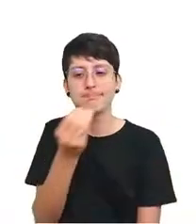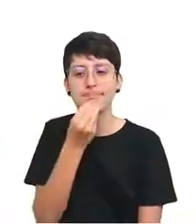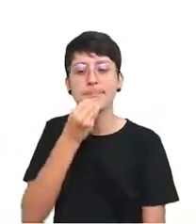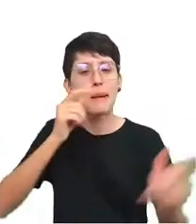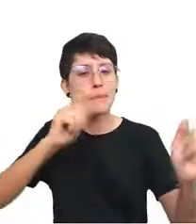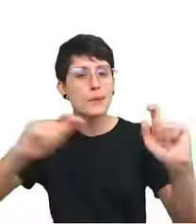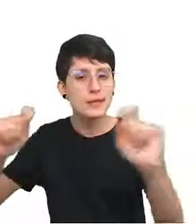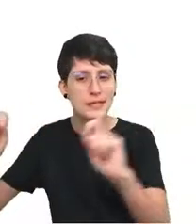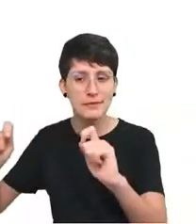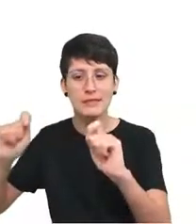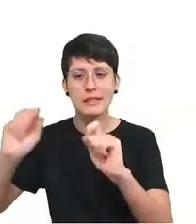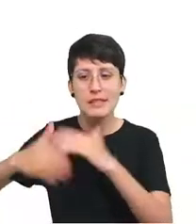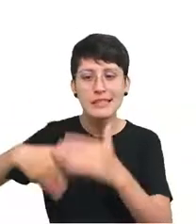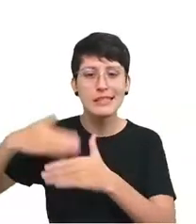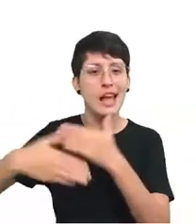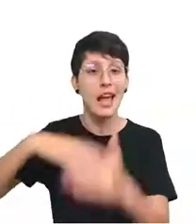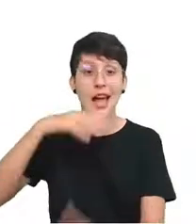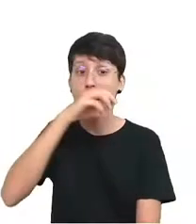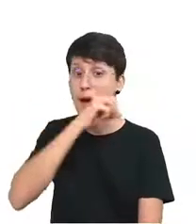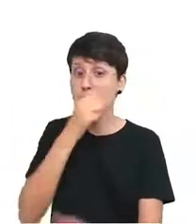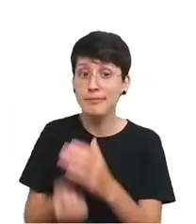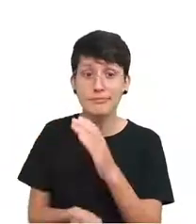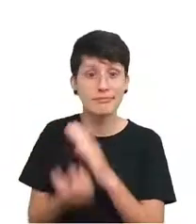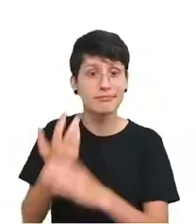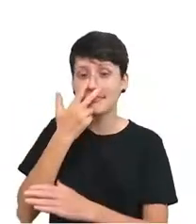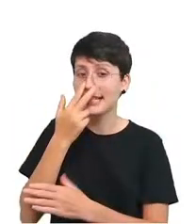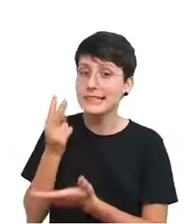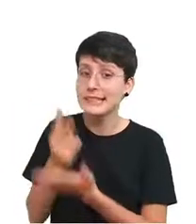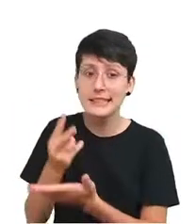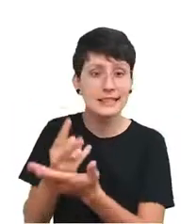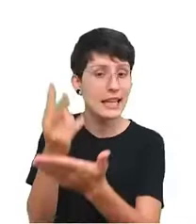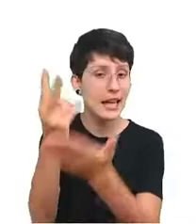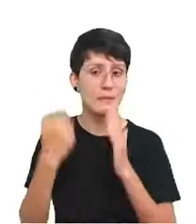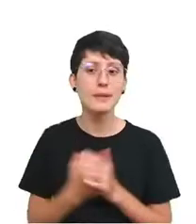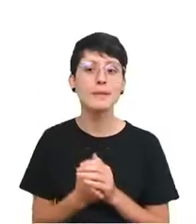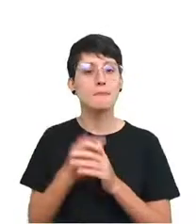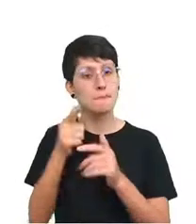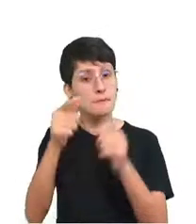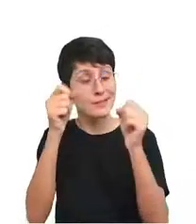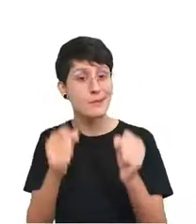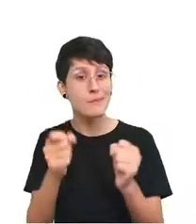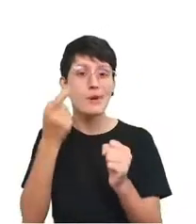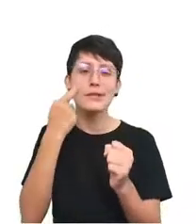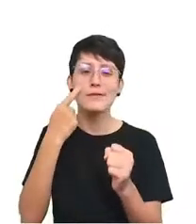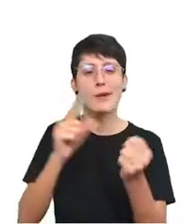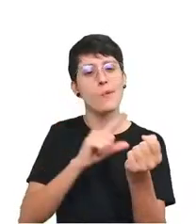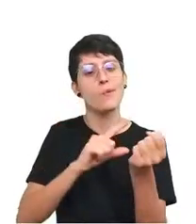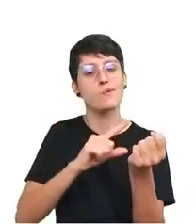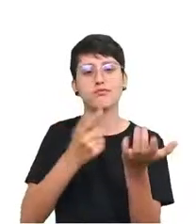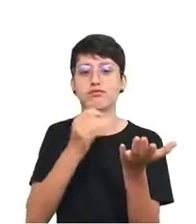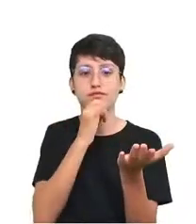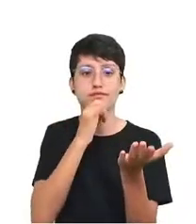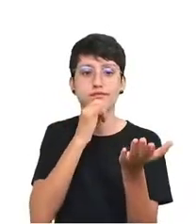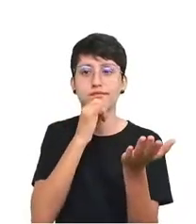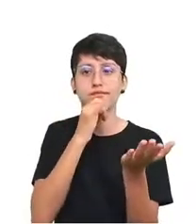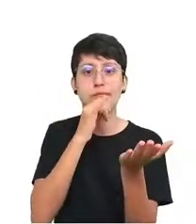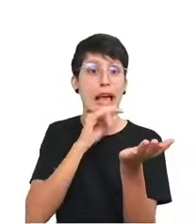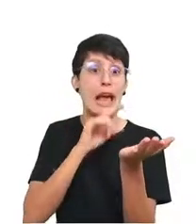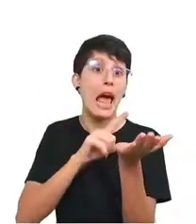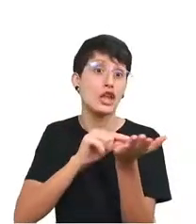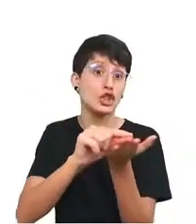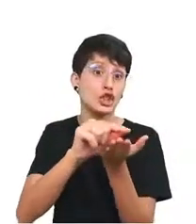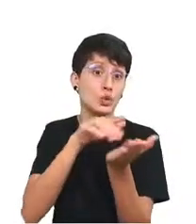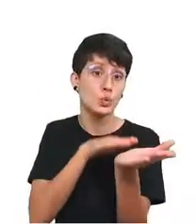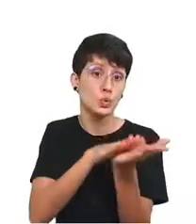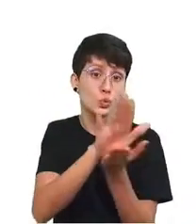estão sendo desenvolvidas rapidamente o tempo todo. Então, você pode ver um artigo ou alguém criando